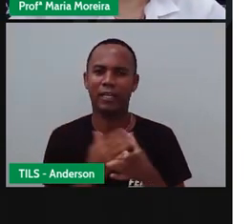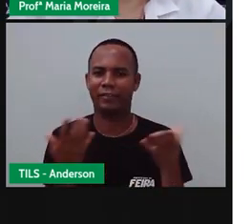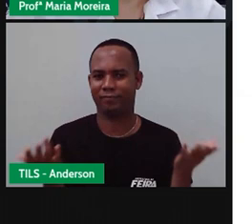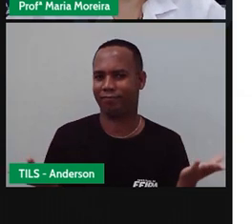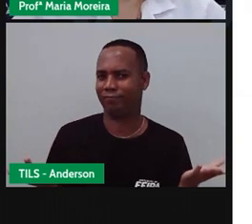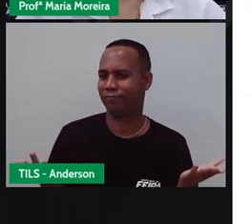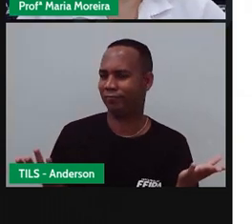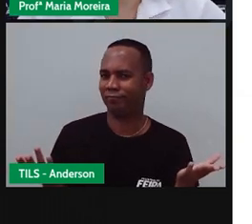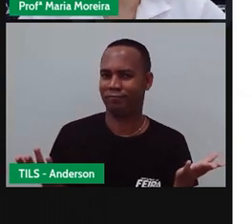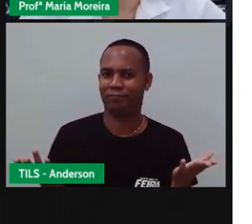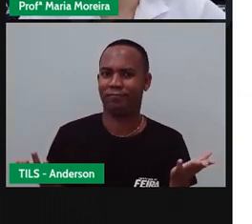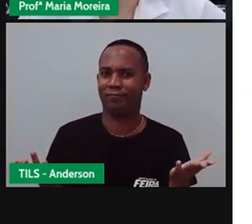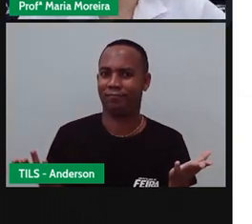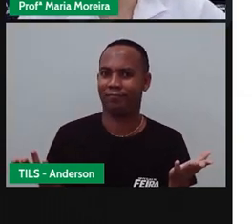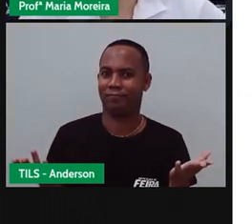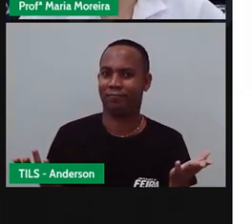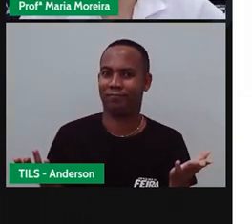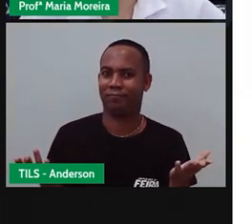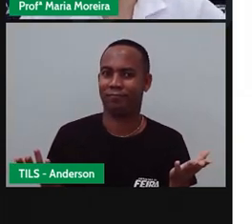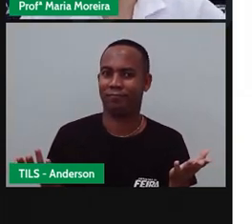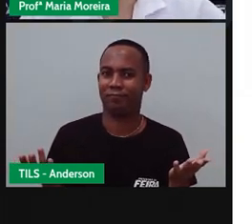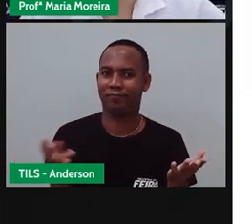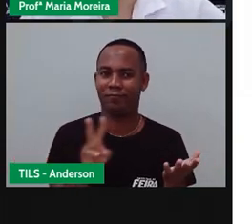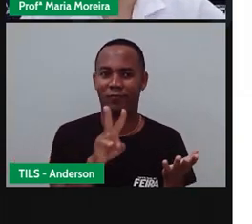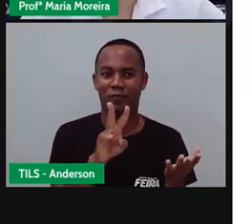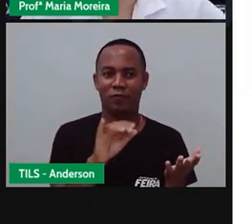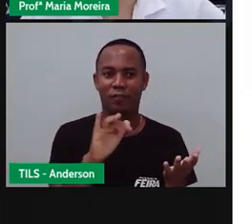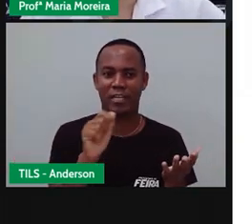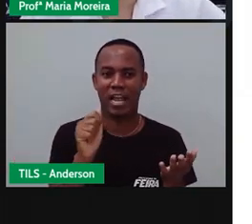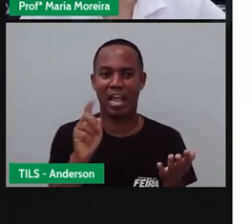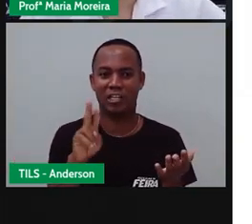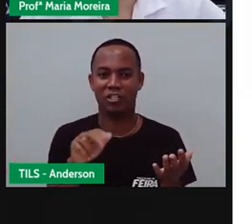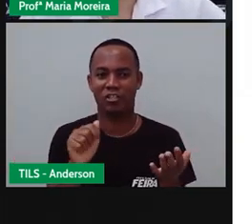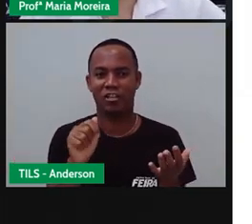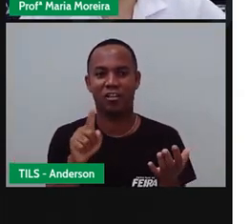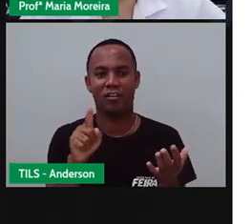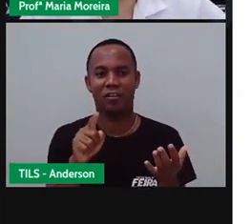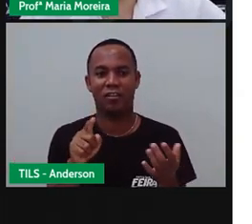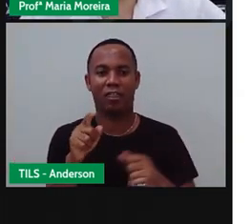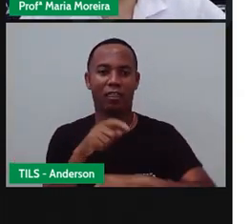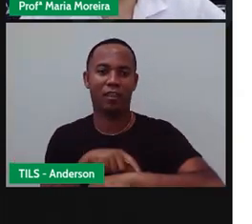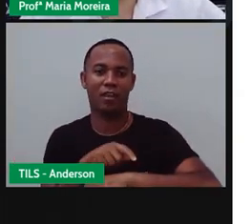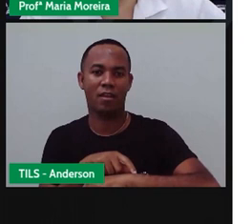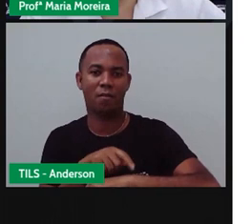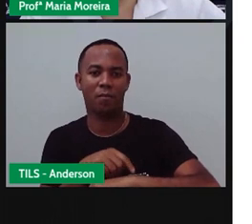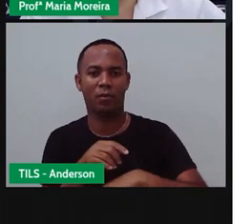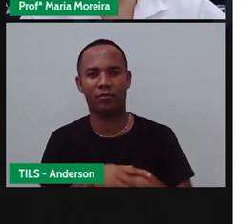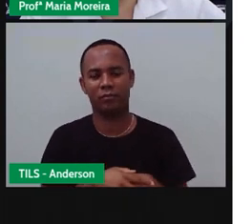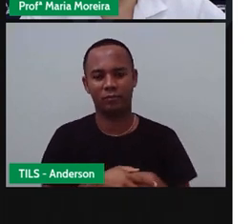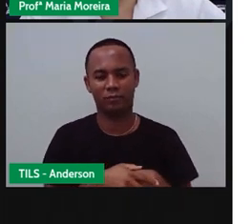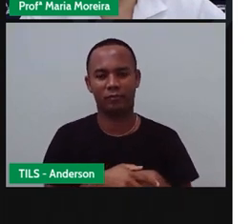Qual o título? Viagem no Viagem Tempo